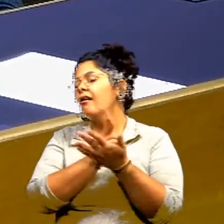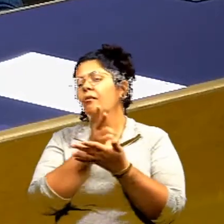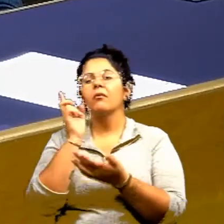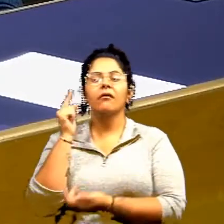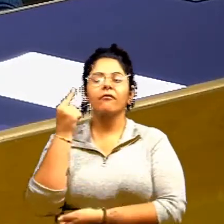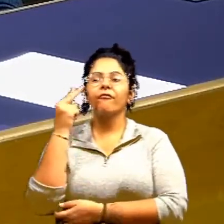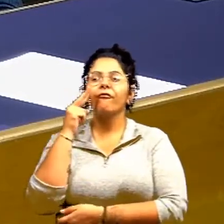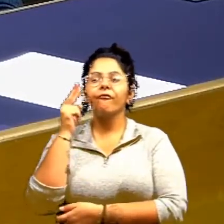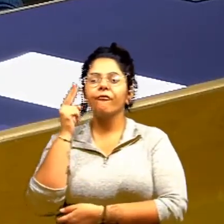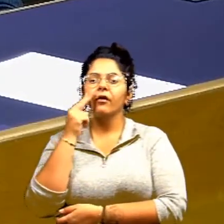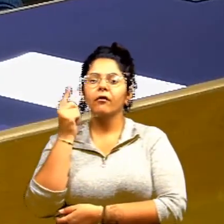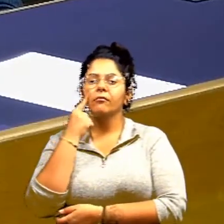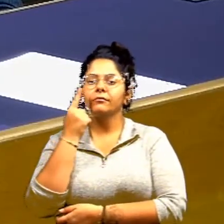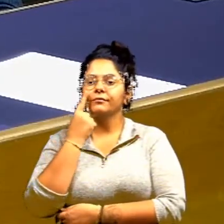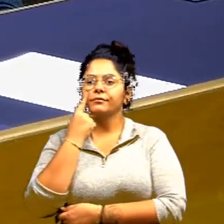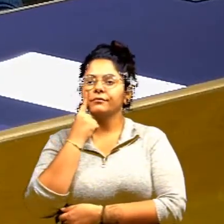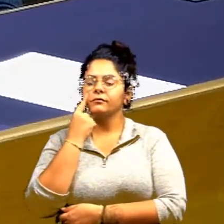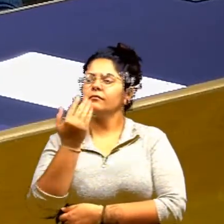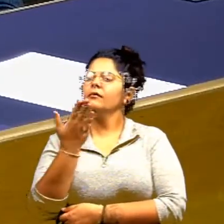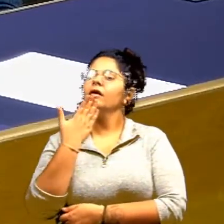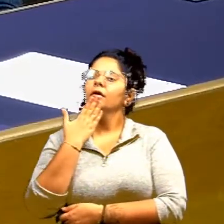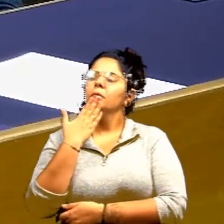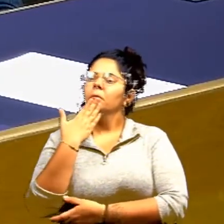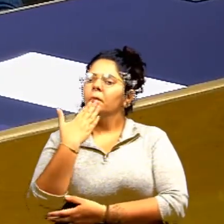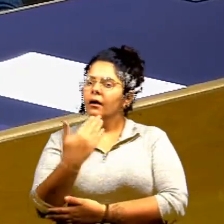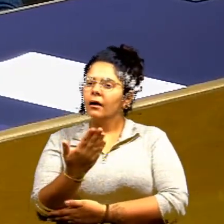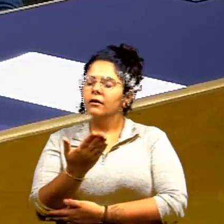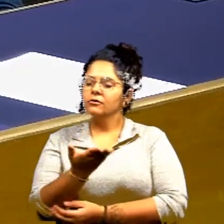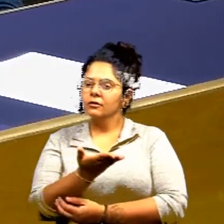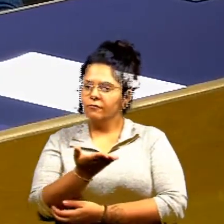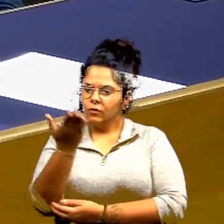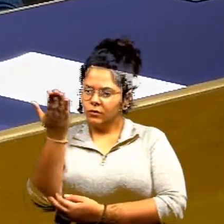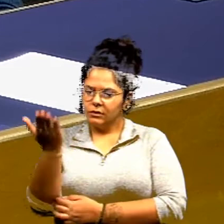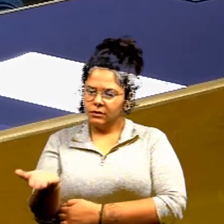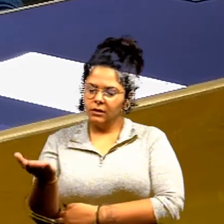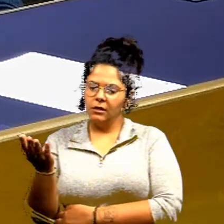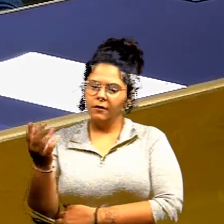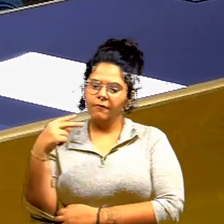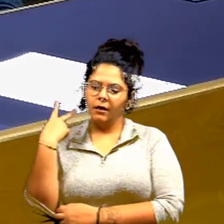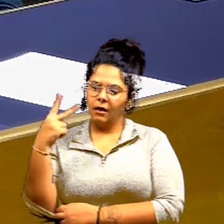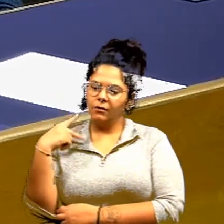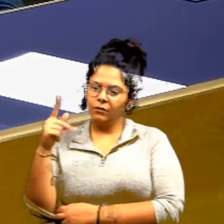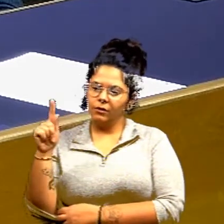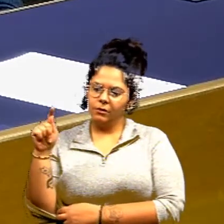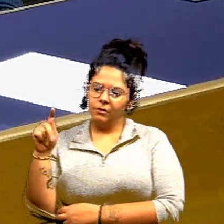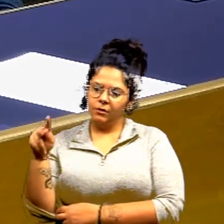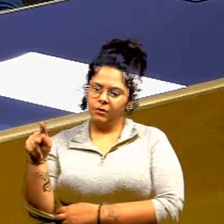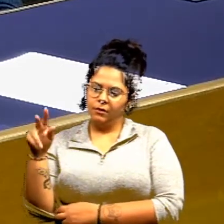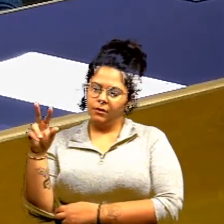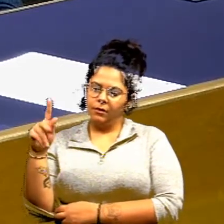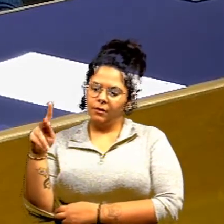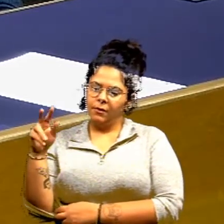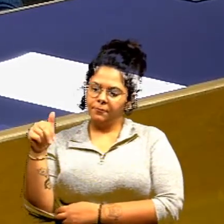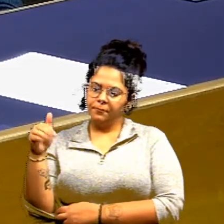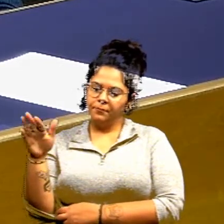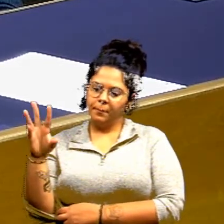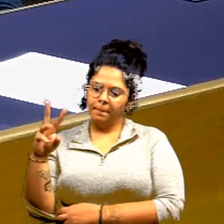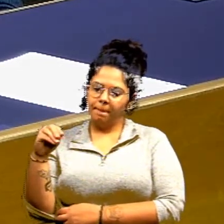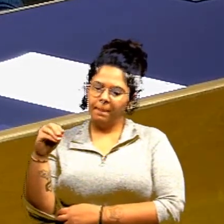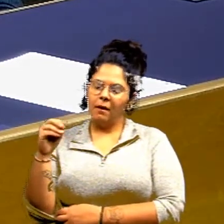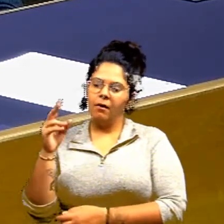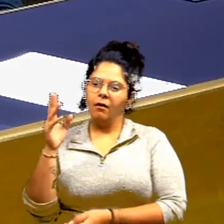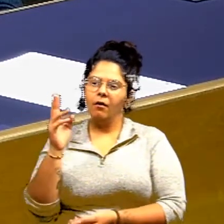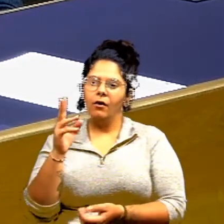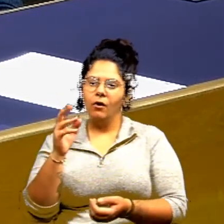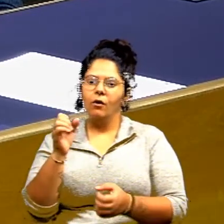Magalhães e posso posso afiançar que vossa excelência sempre foi muito atendido vossa excelência realizou muitas obras